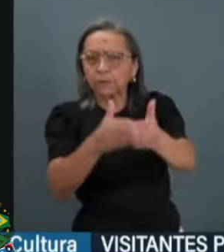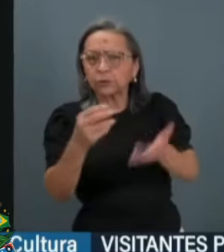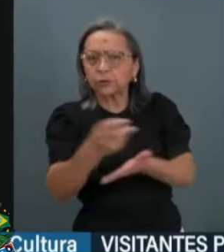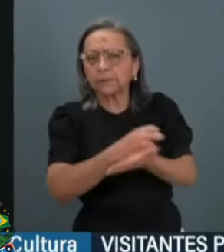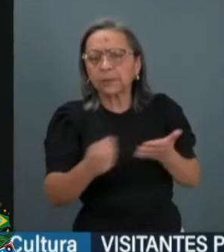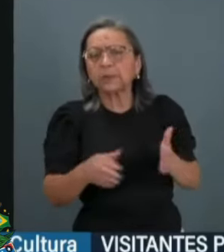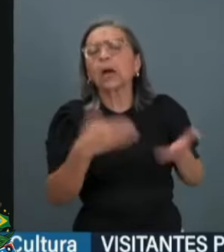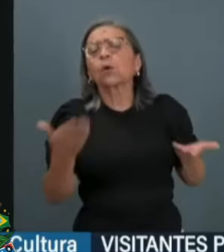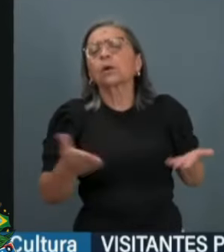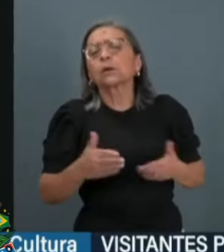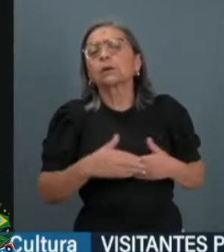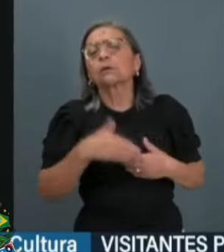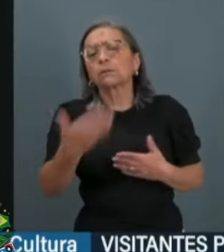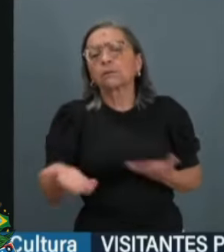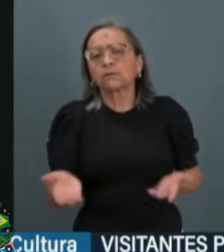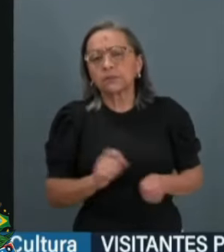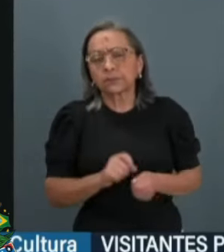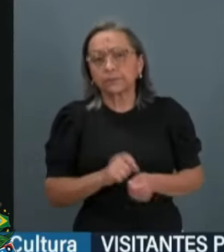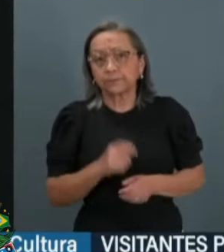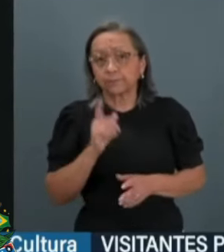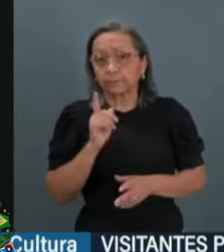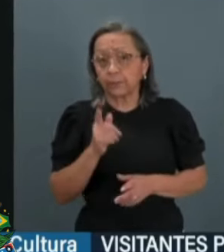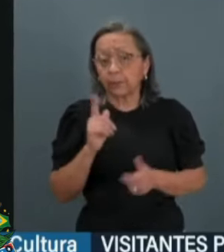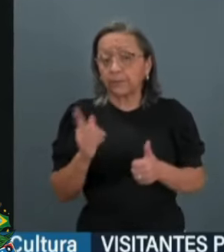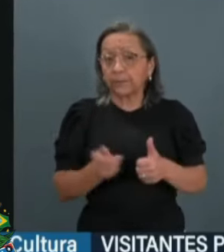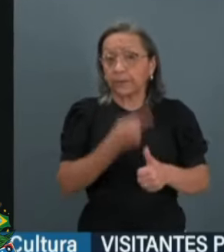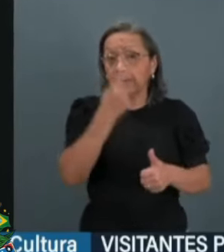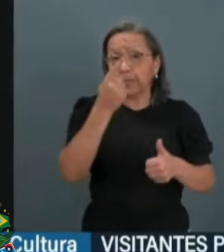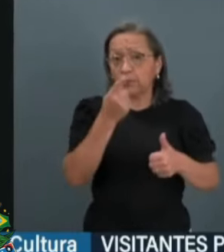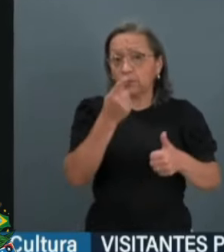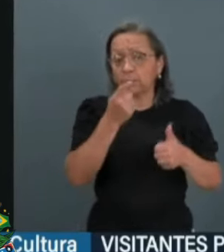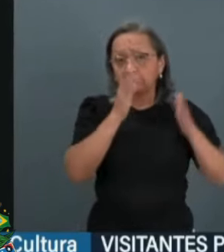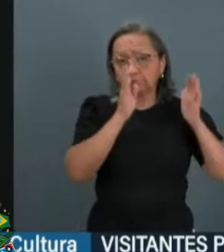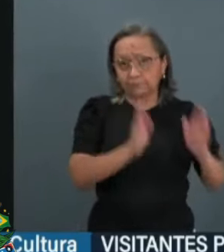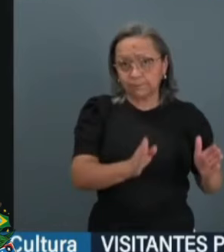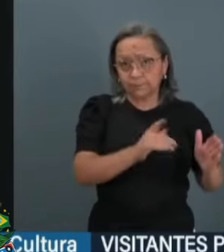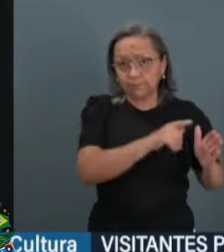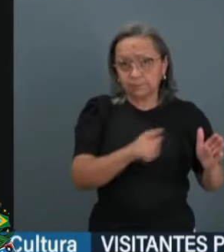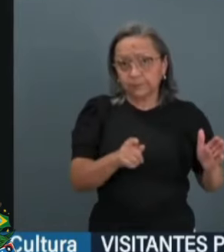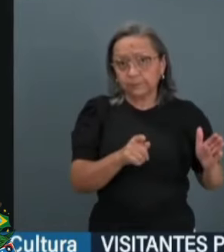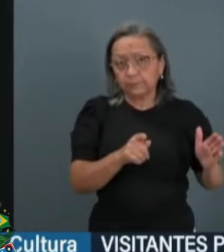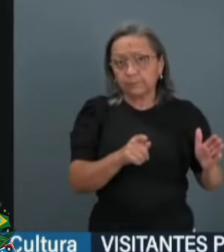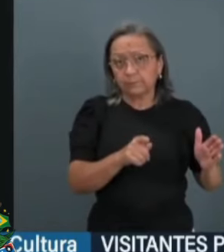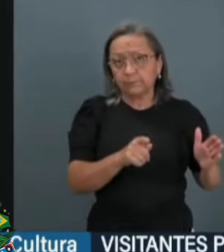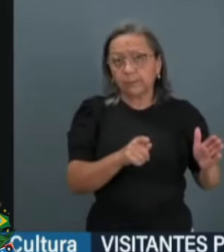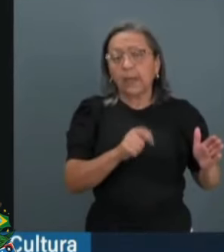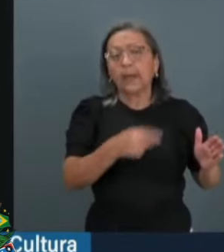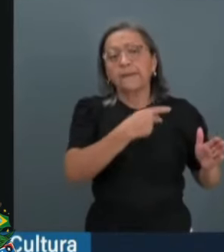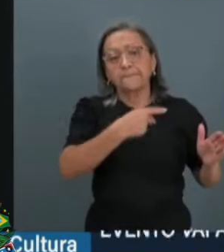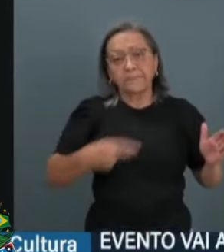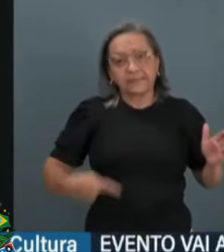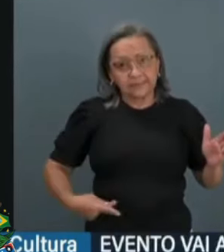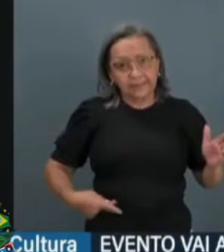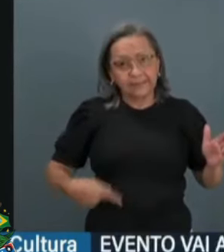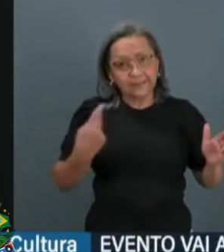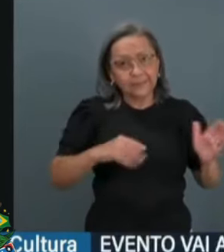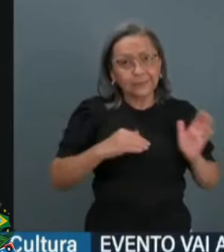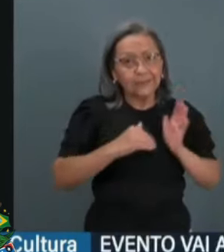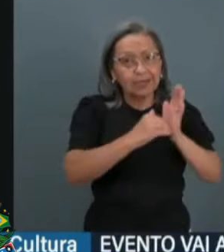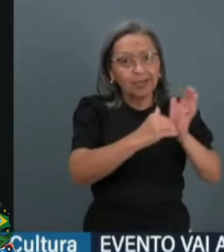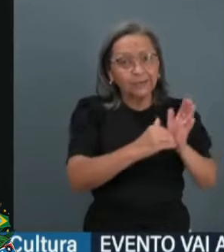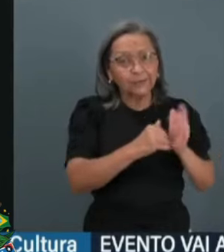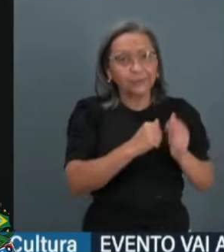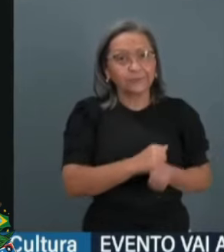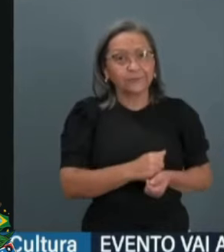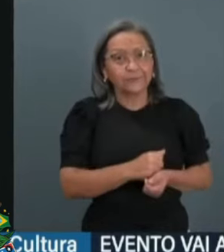Qual é o passo a passo agora? Bom, o primeiro passo, ele é dado pelo presidente da Casa. vai ouvir